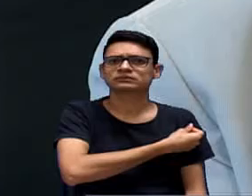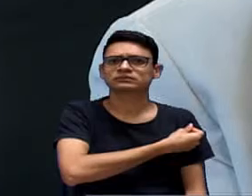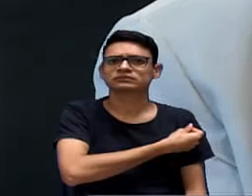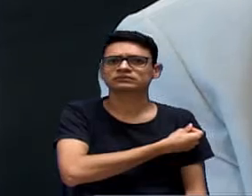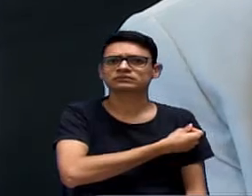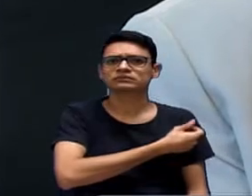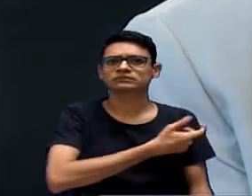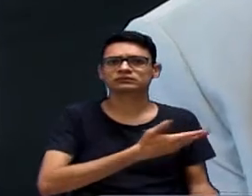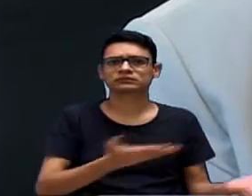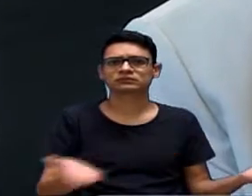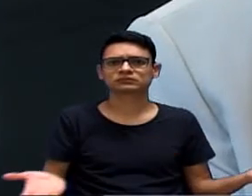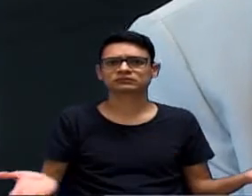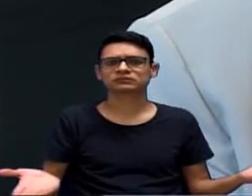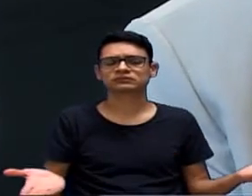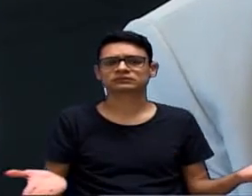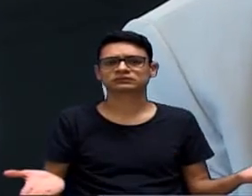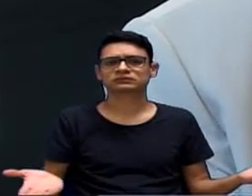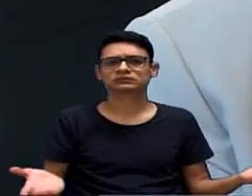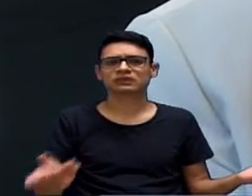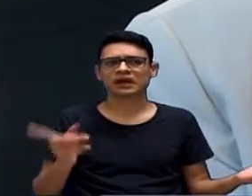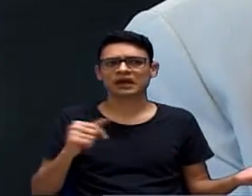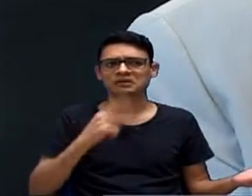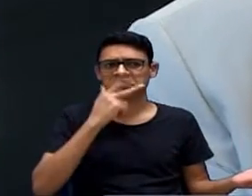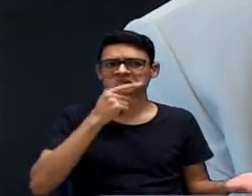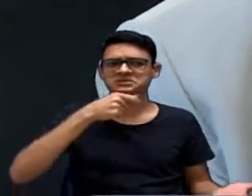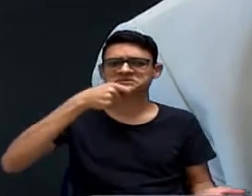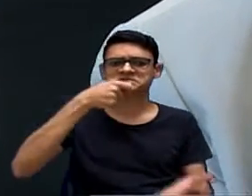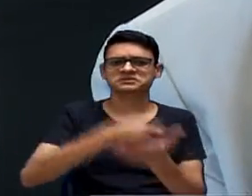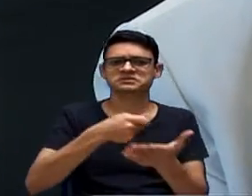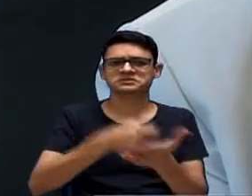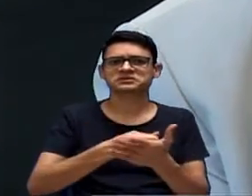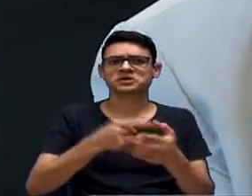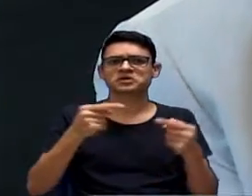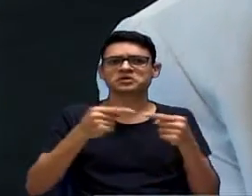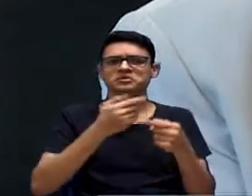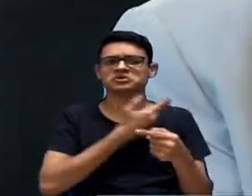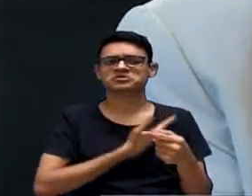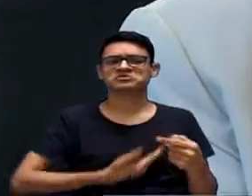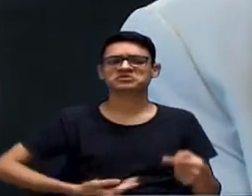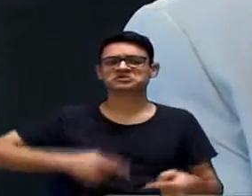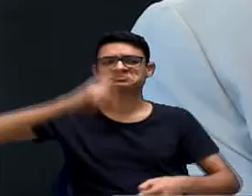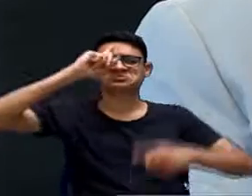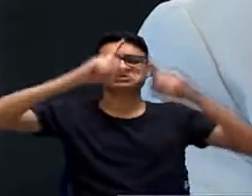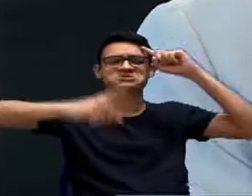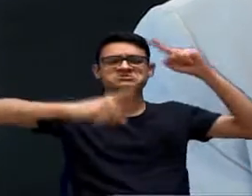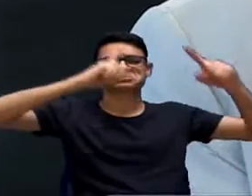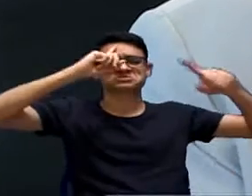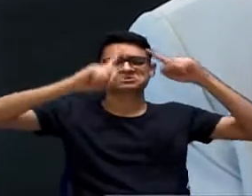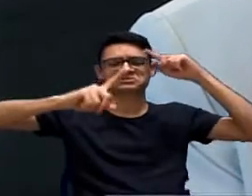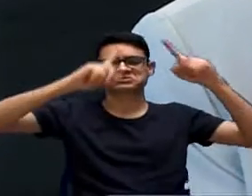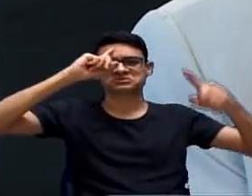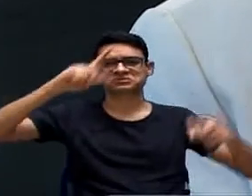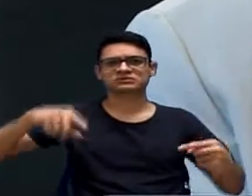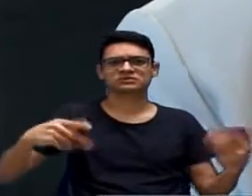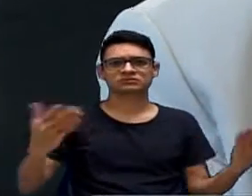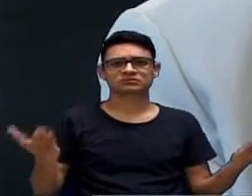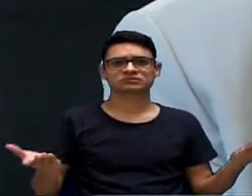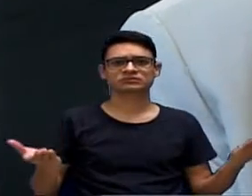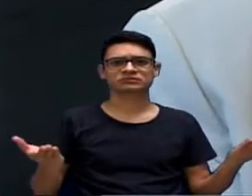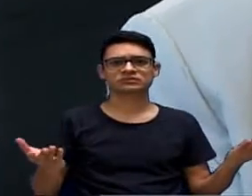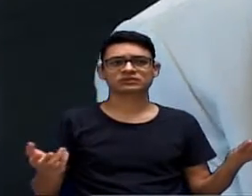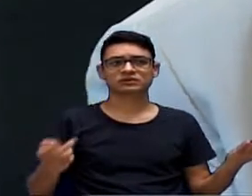Opa, isso aqui deve ser uma ditadura. Mas é uma questão de saúde pública, como aqueles que acham que não precisam usar